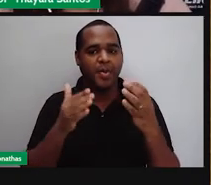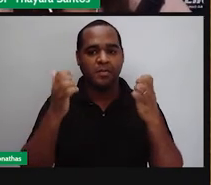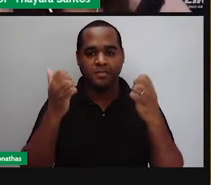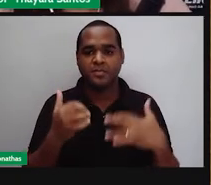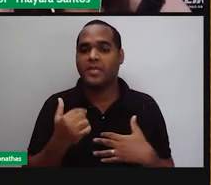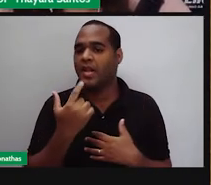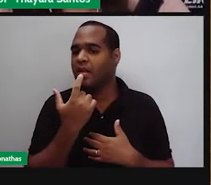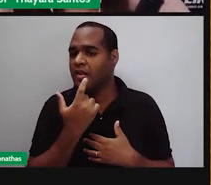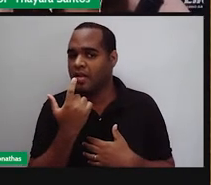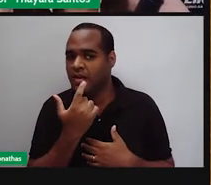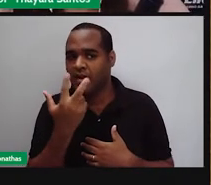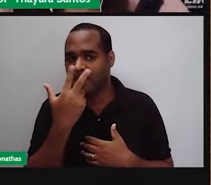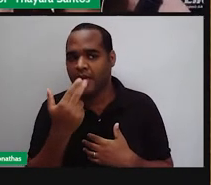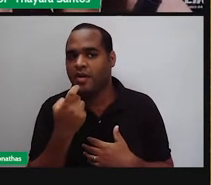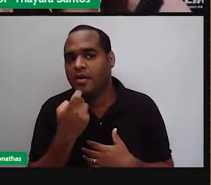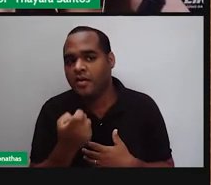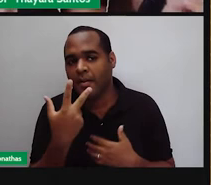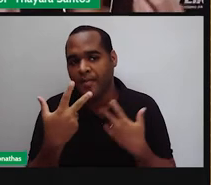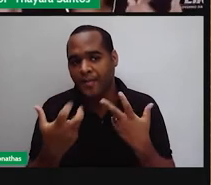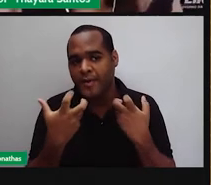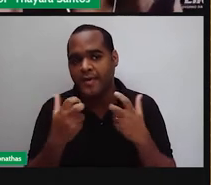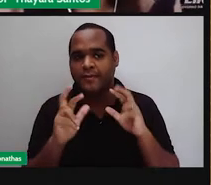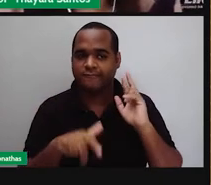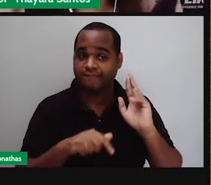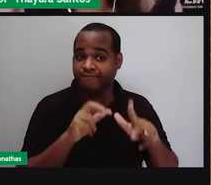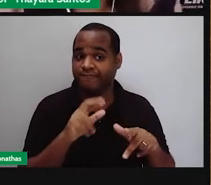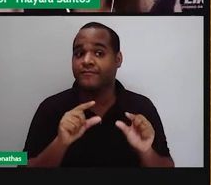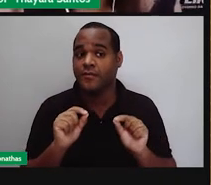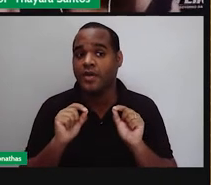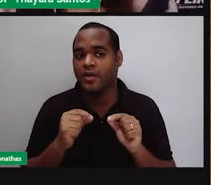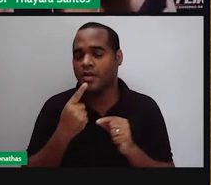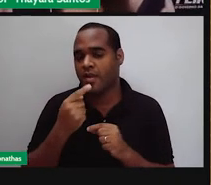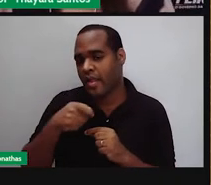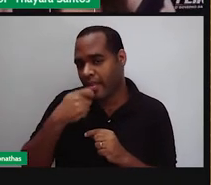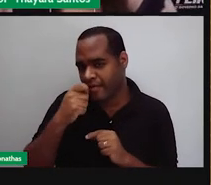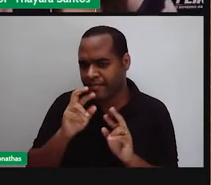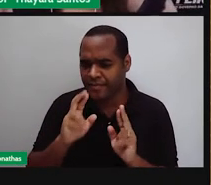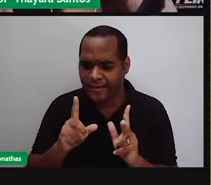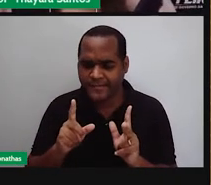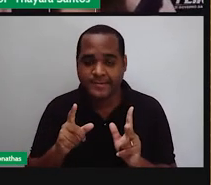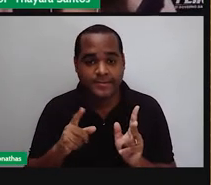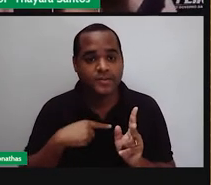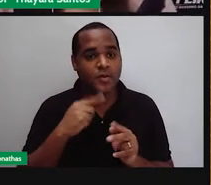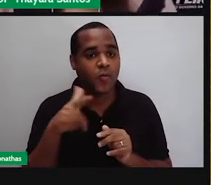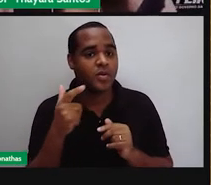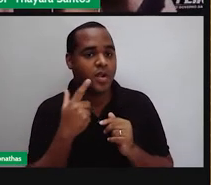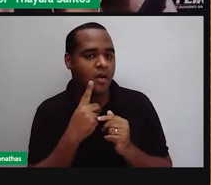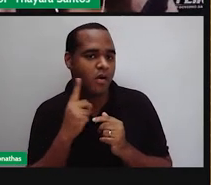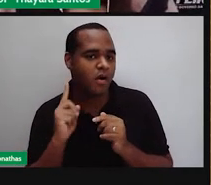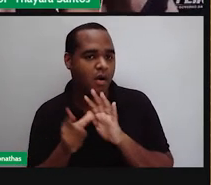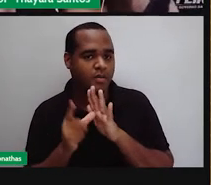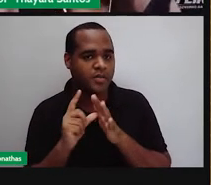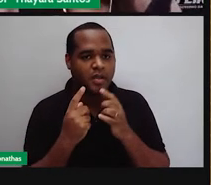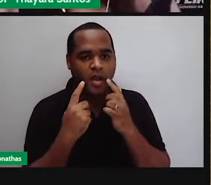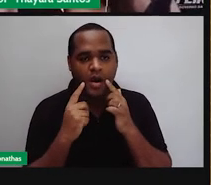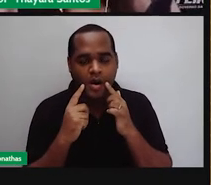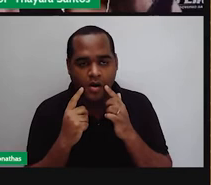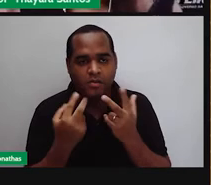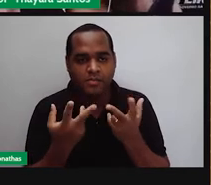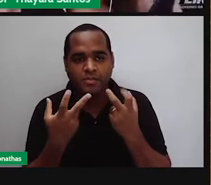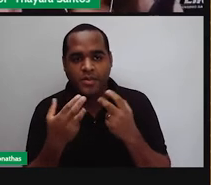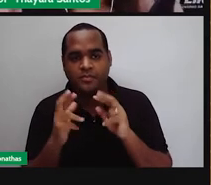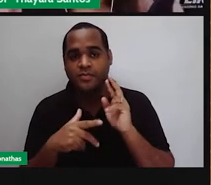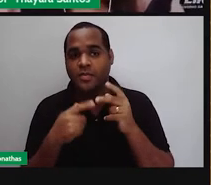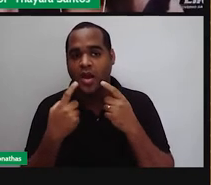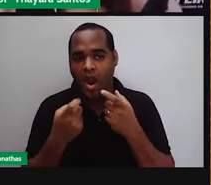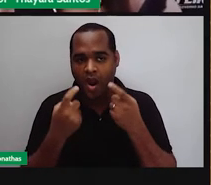a ponta da nossa língua, por exemplo, percebe um tipo de sabor específico. Já a lateral aqui, da parte anterior, percebe outro. Se a